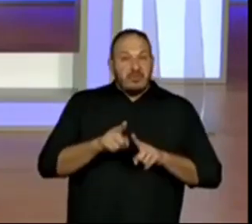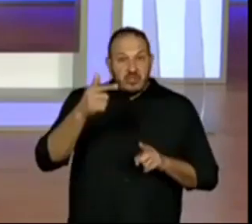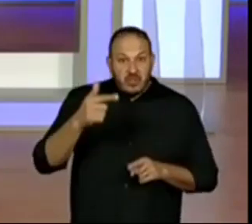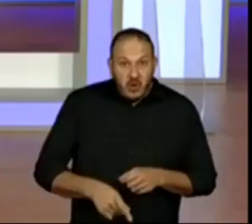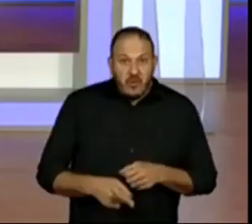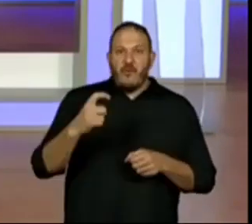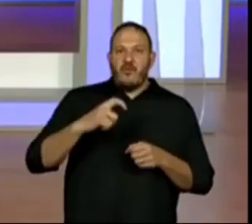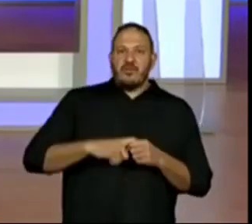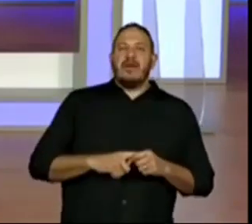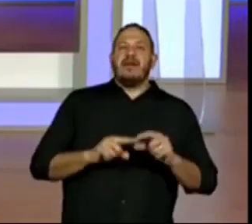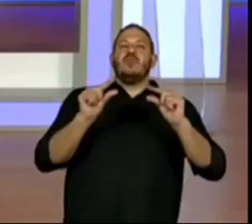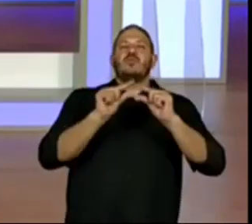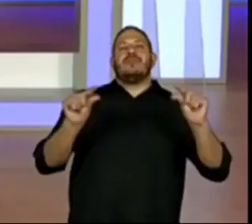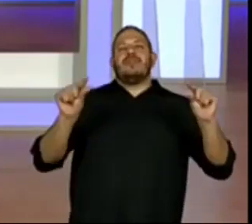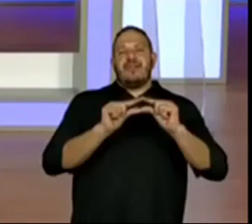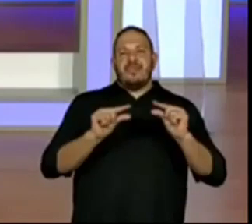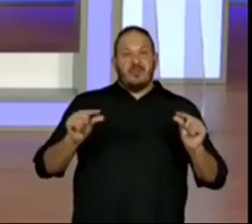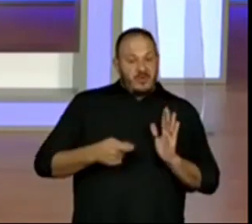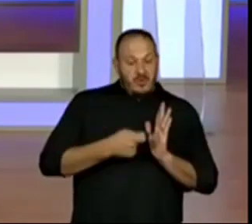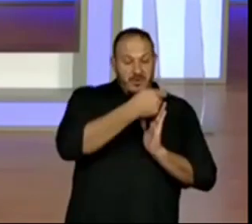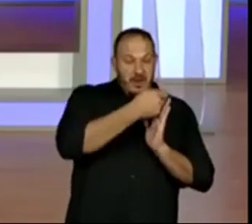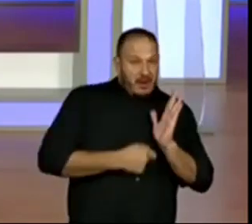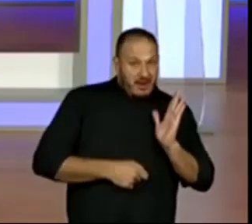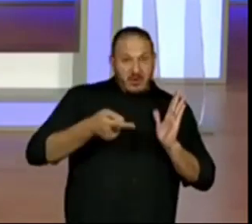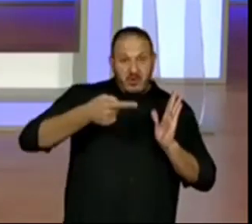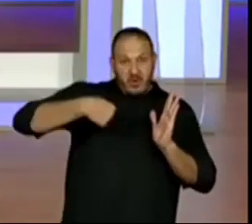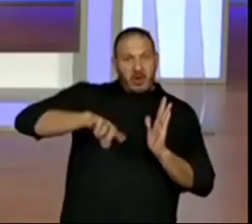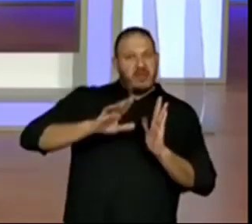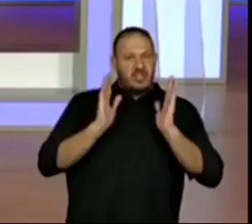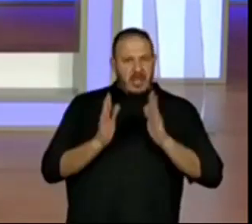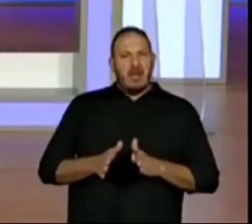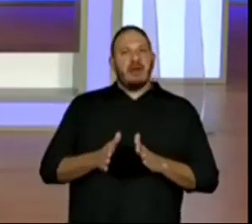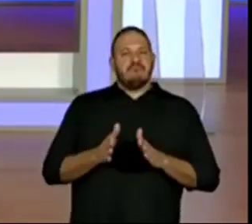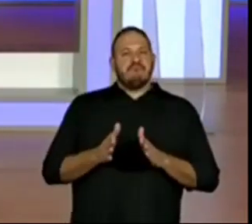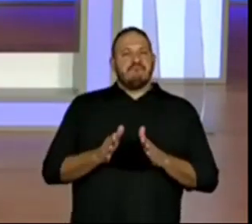o trecho do texto que nós pontuamos.